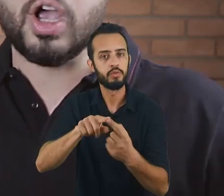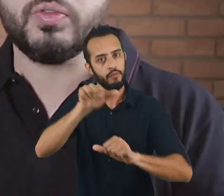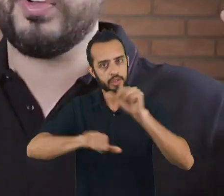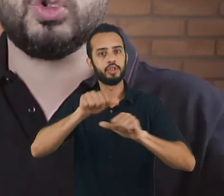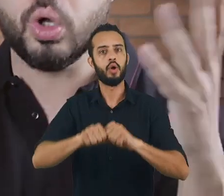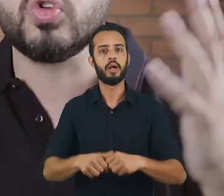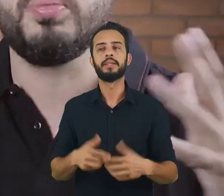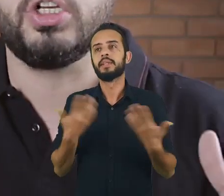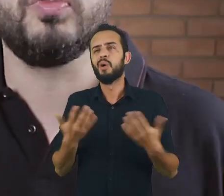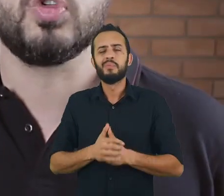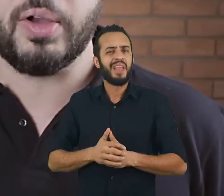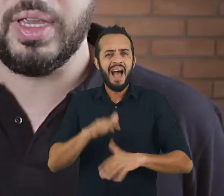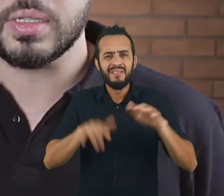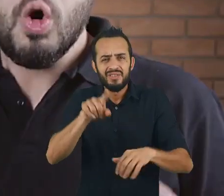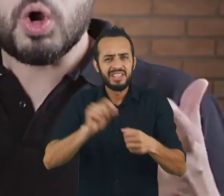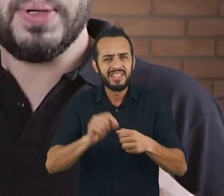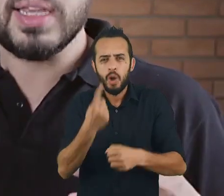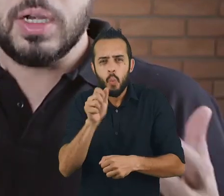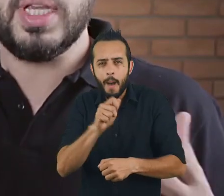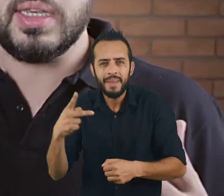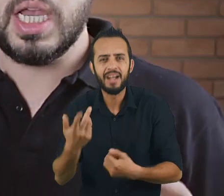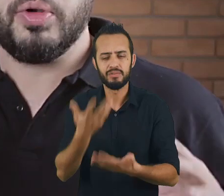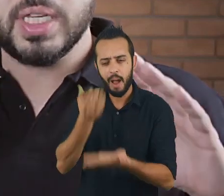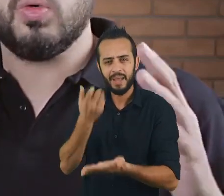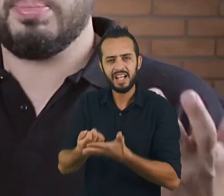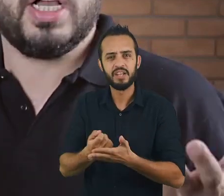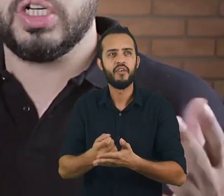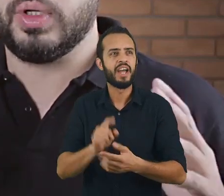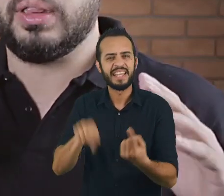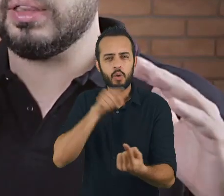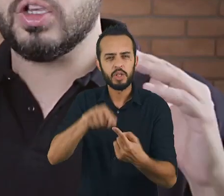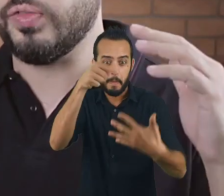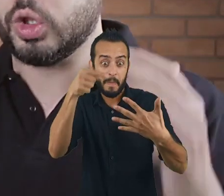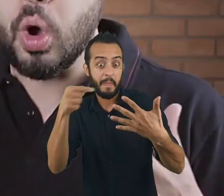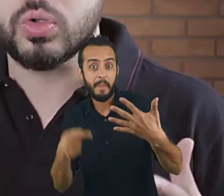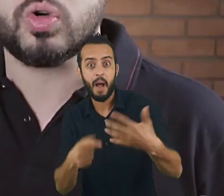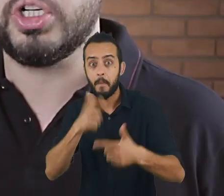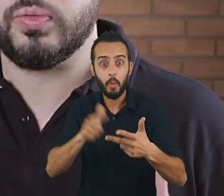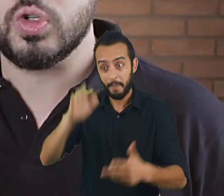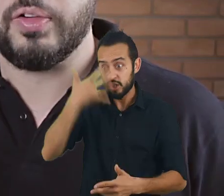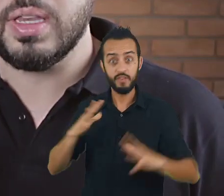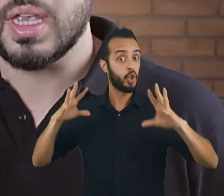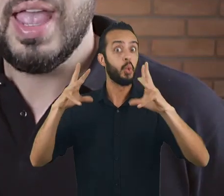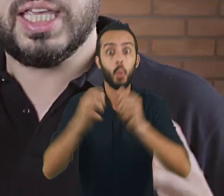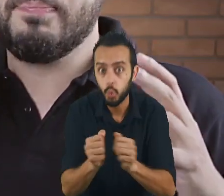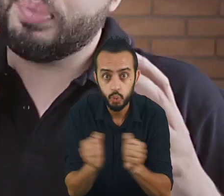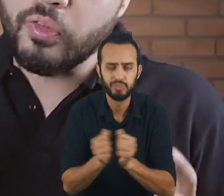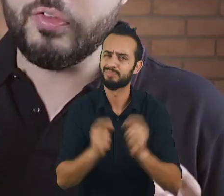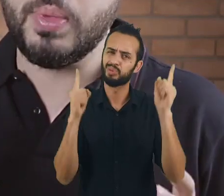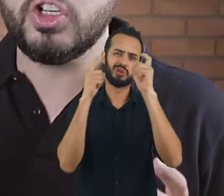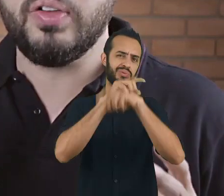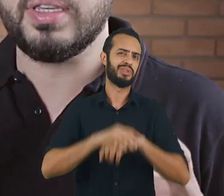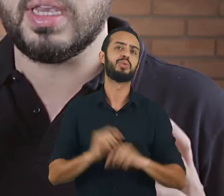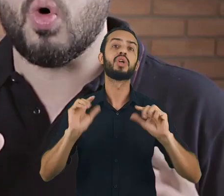lá e fala, nossa, eu vou fazer todos os objetivos de uma vez. Uma complicação desse exemplo, fazer um aplicativo que tenta resolver todos os objetivos de uma vez, é que